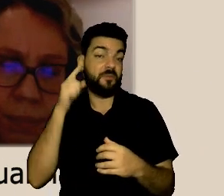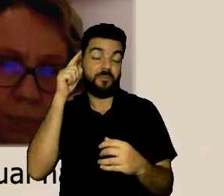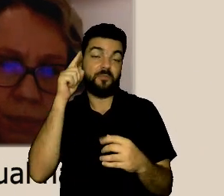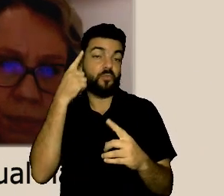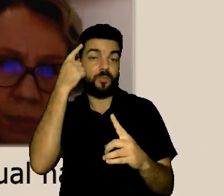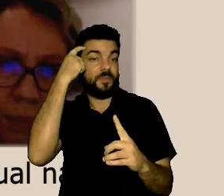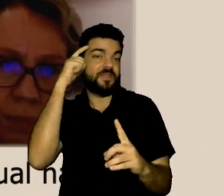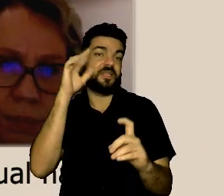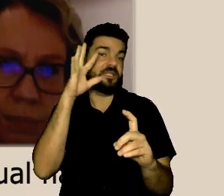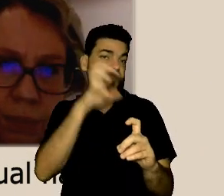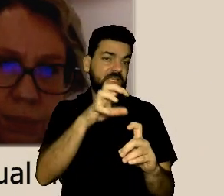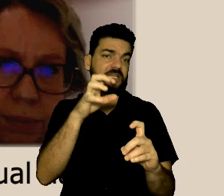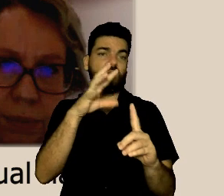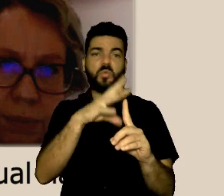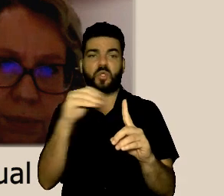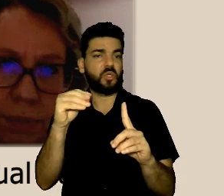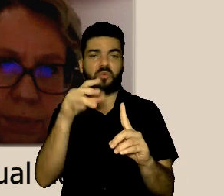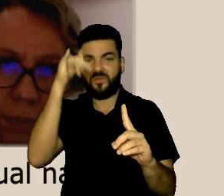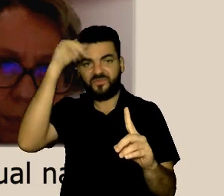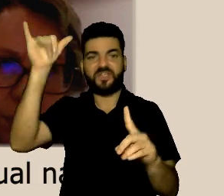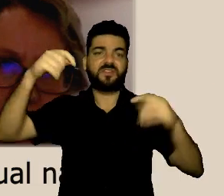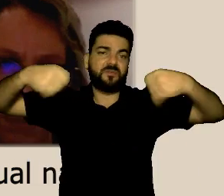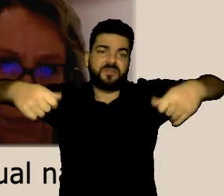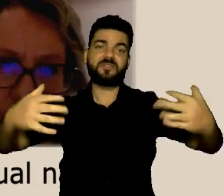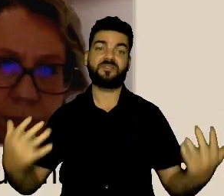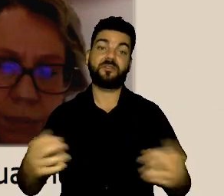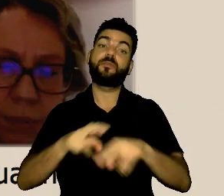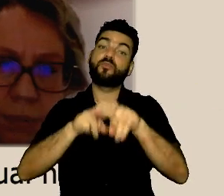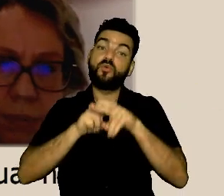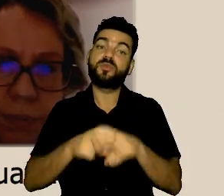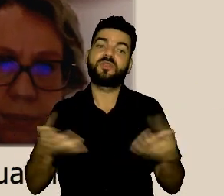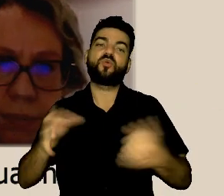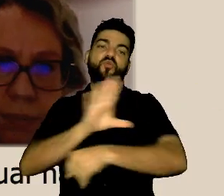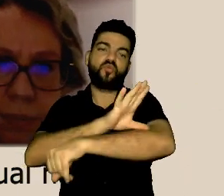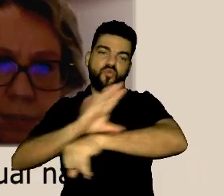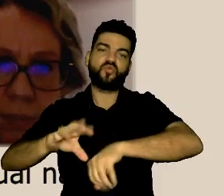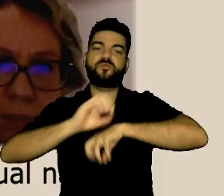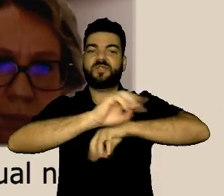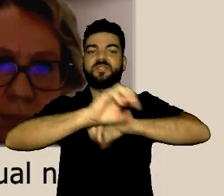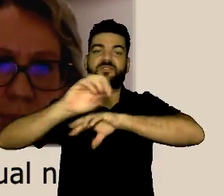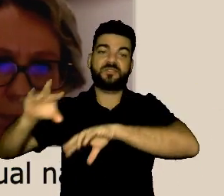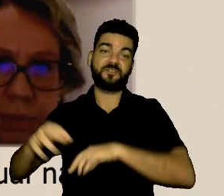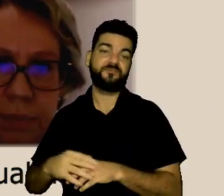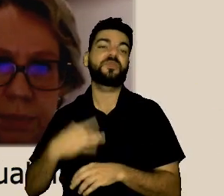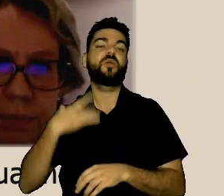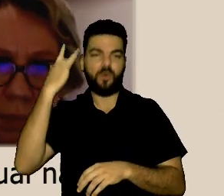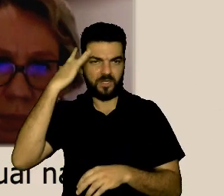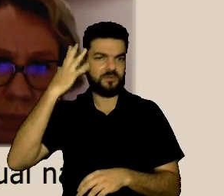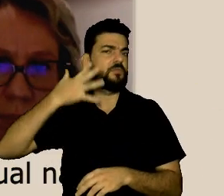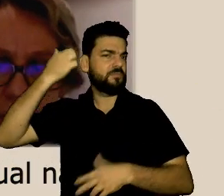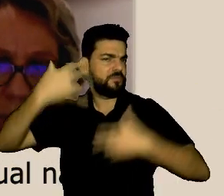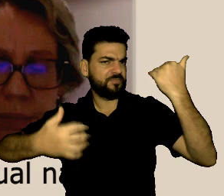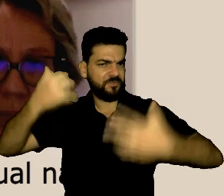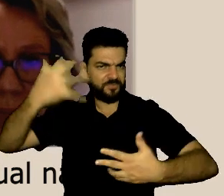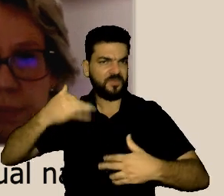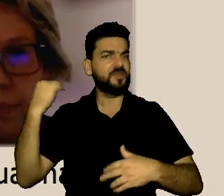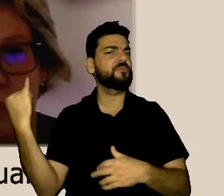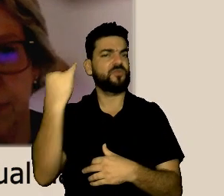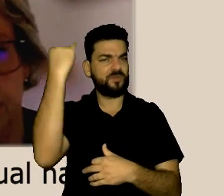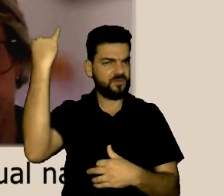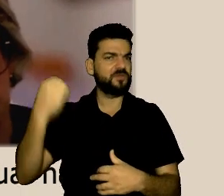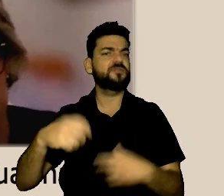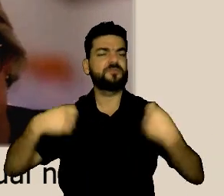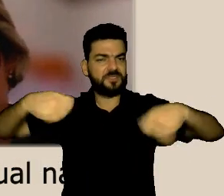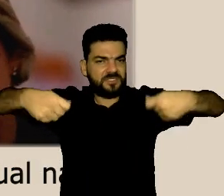esses eventos, eles são importantes para nos esclarecer mais sobre a temática e para nos mostrar os